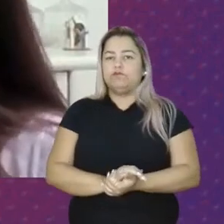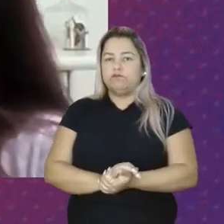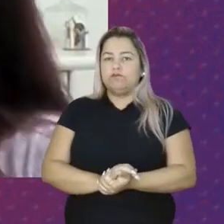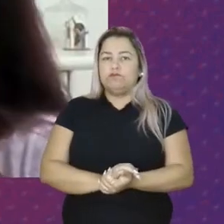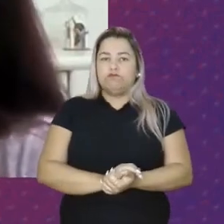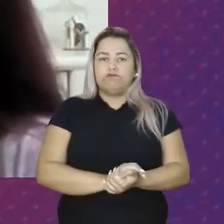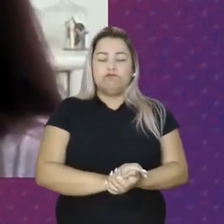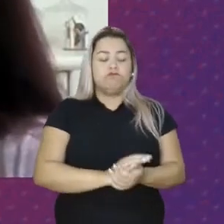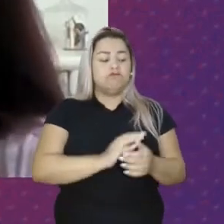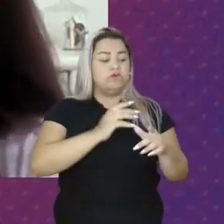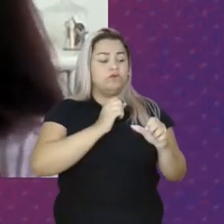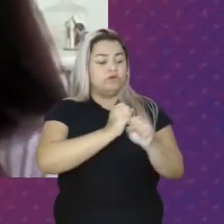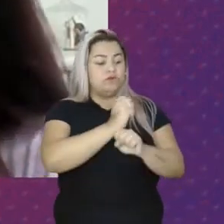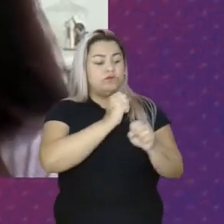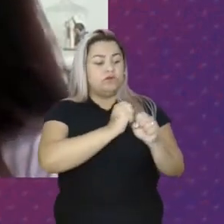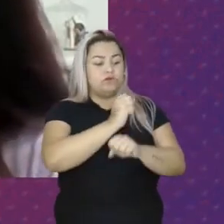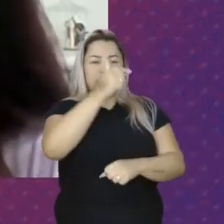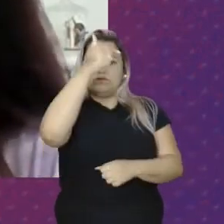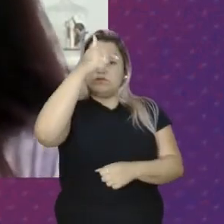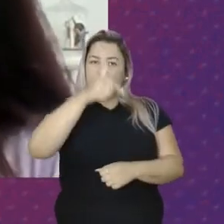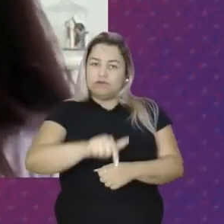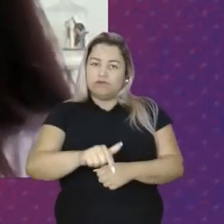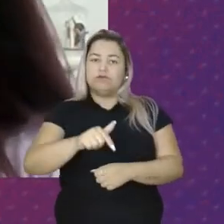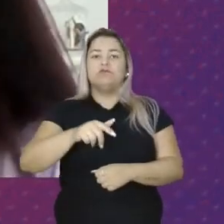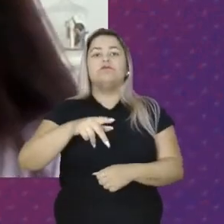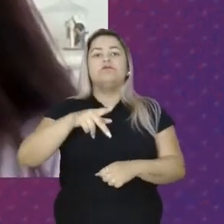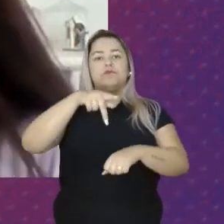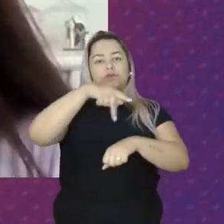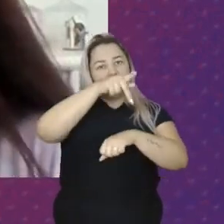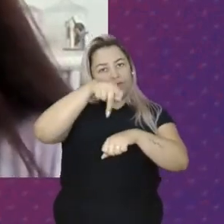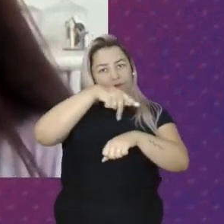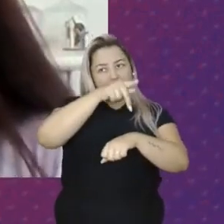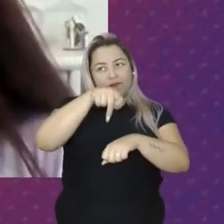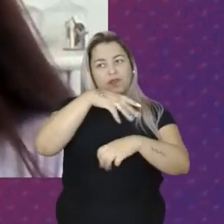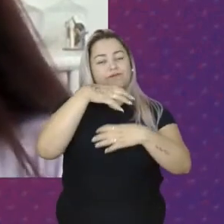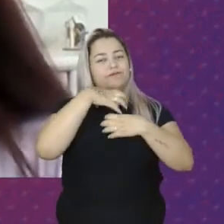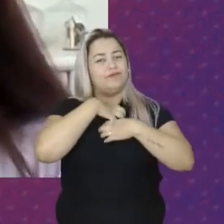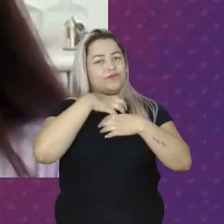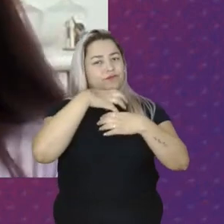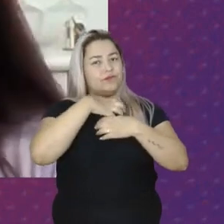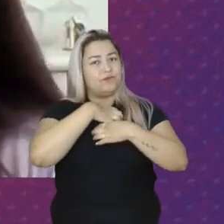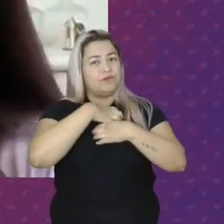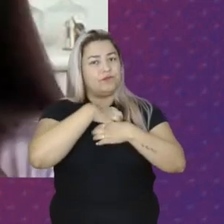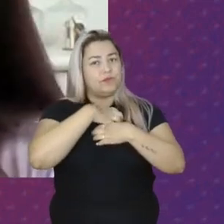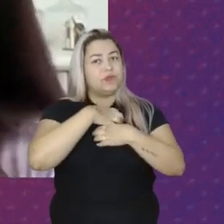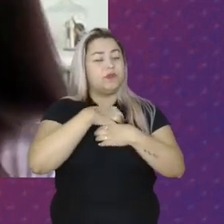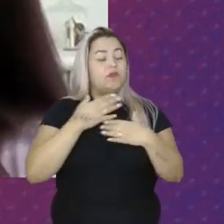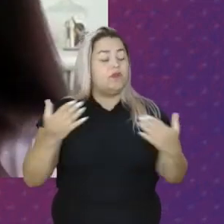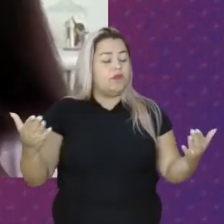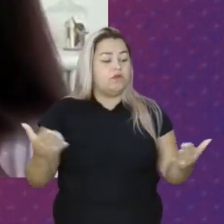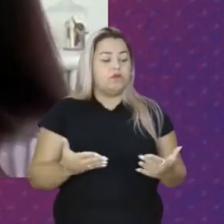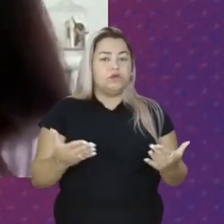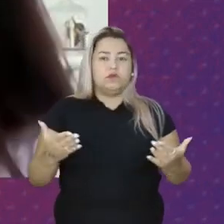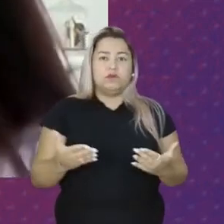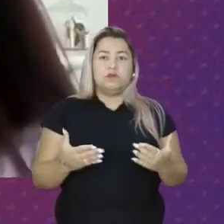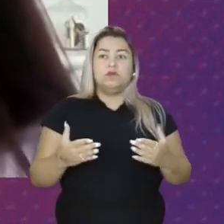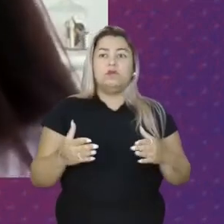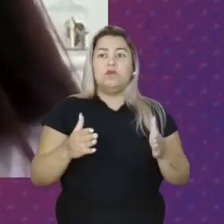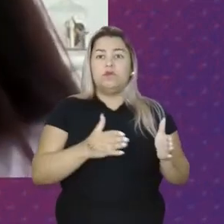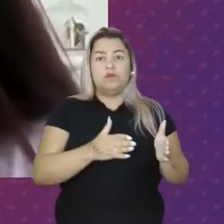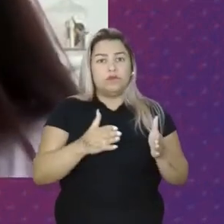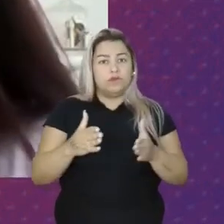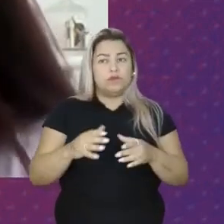uma Reconstrução Do nosso país E é com esse Sentimento Que nós estamos Agora Nesse processo De